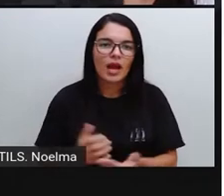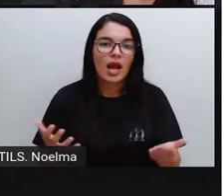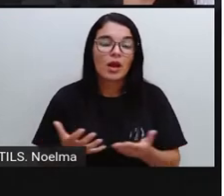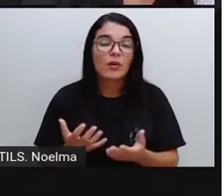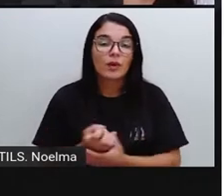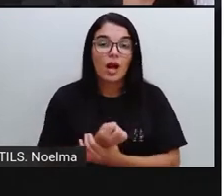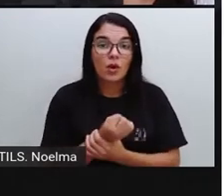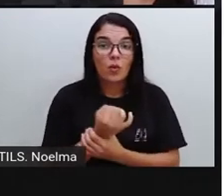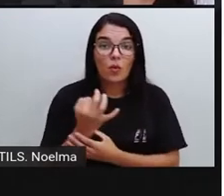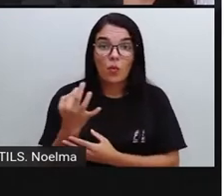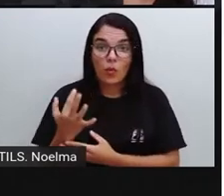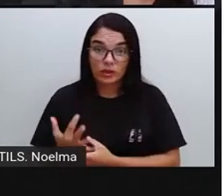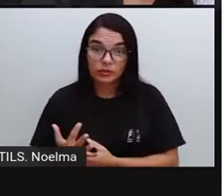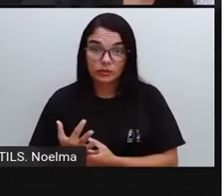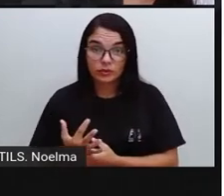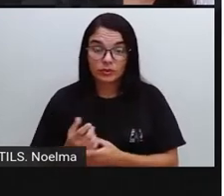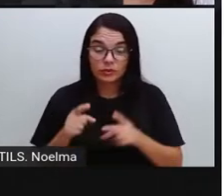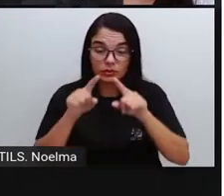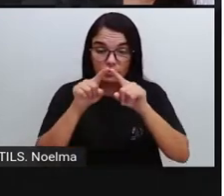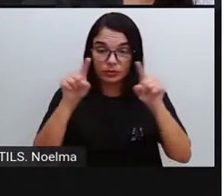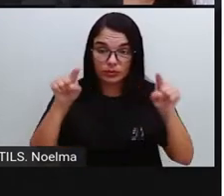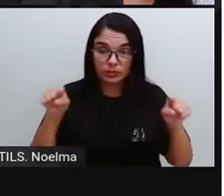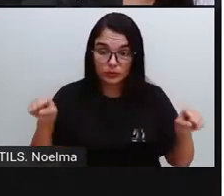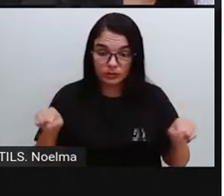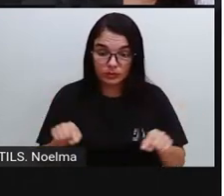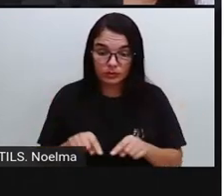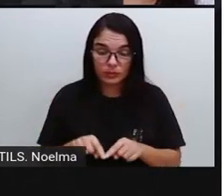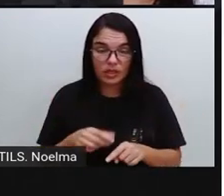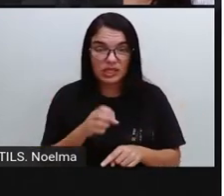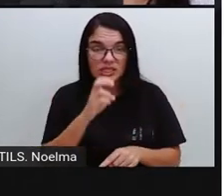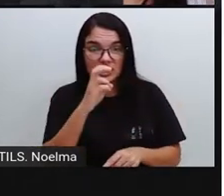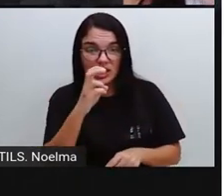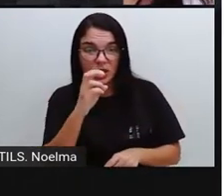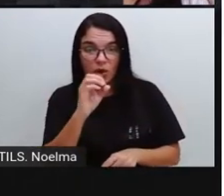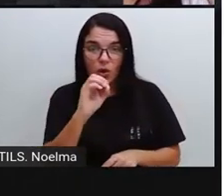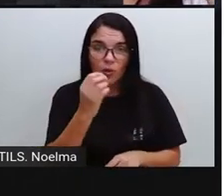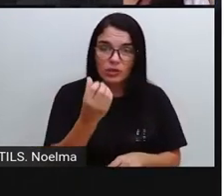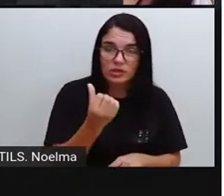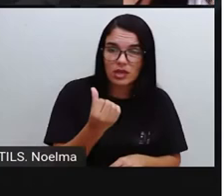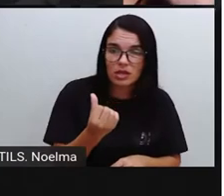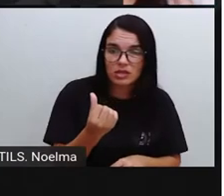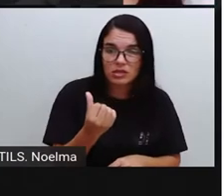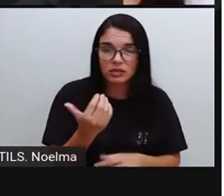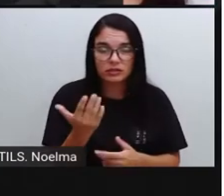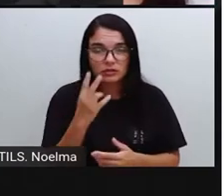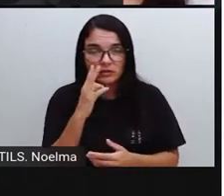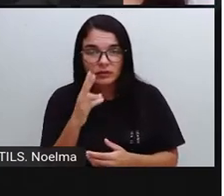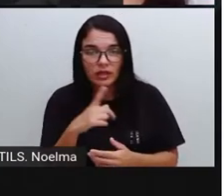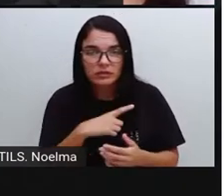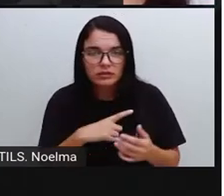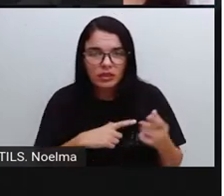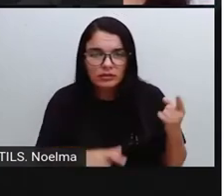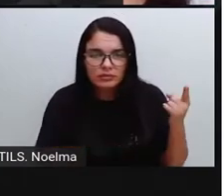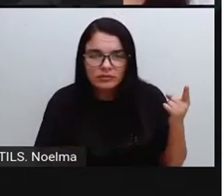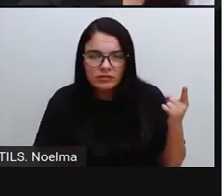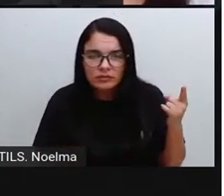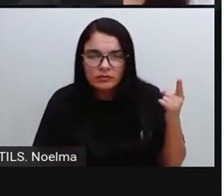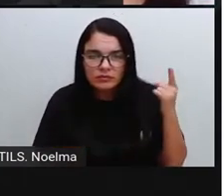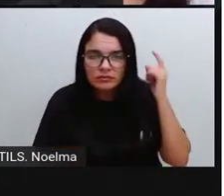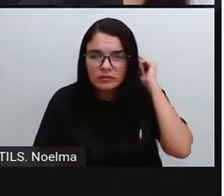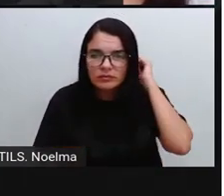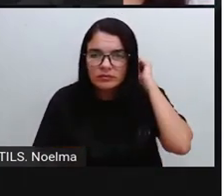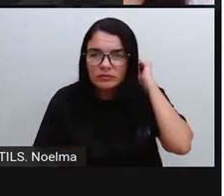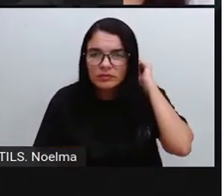Quantos são os polígonos de cinco lados e com seis lados? Nós temos de cinco lados, ó, de seis lados nós temos esse aqui,